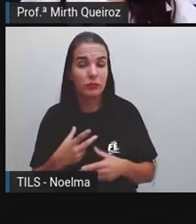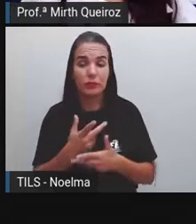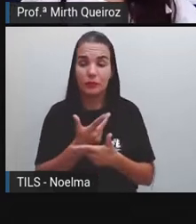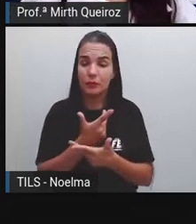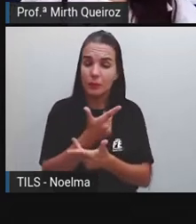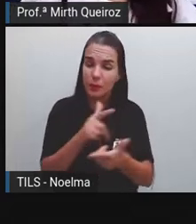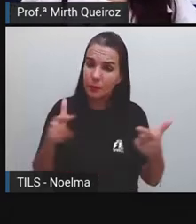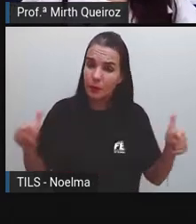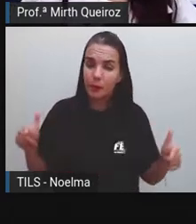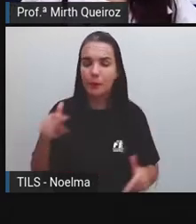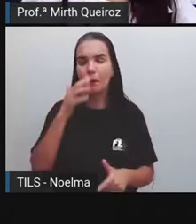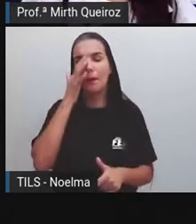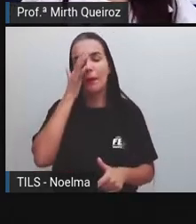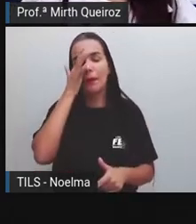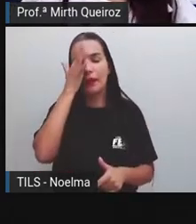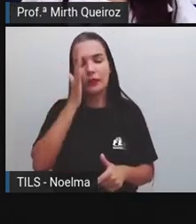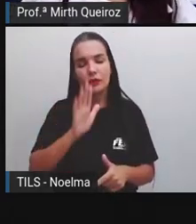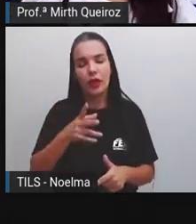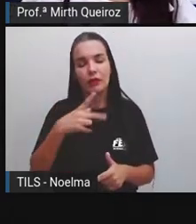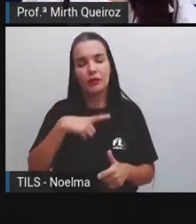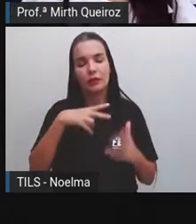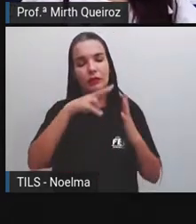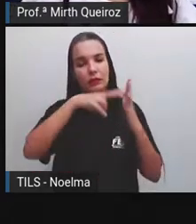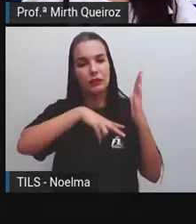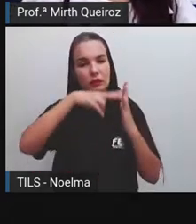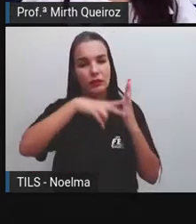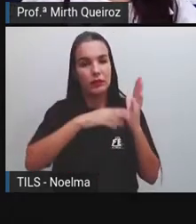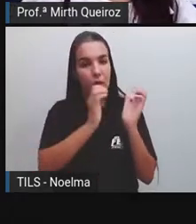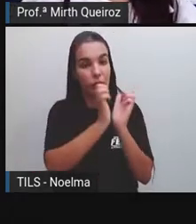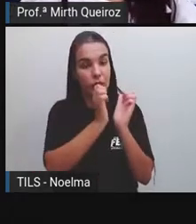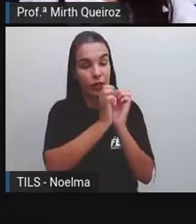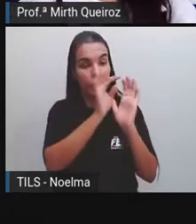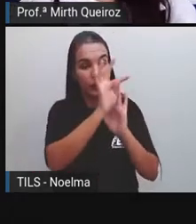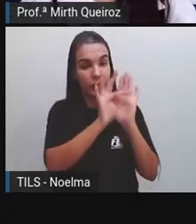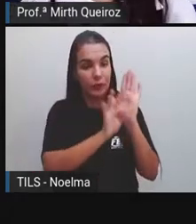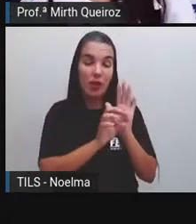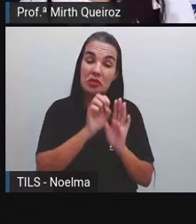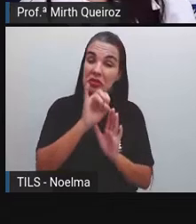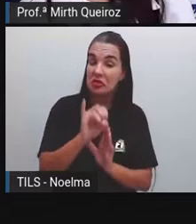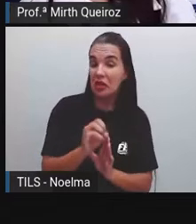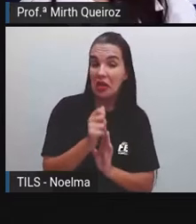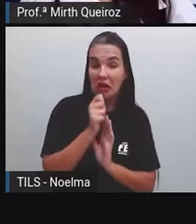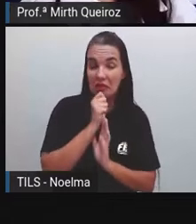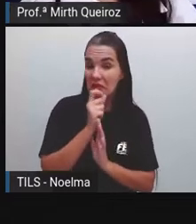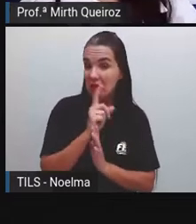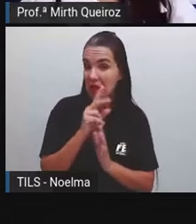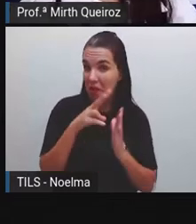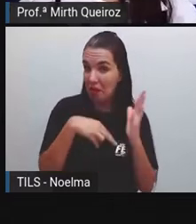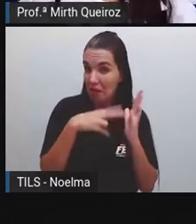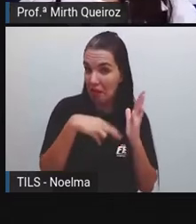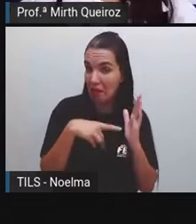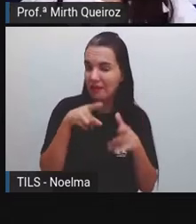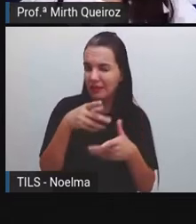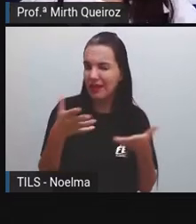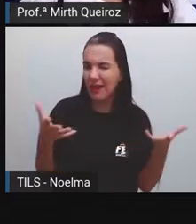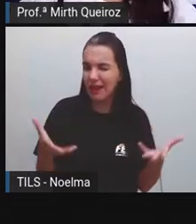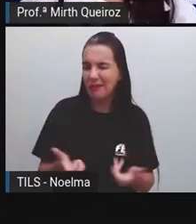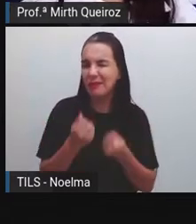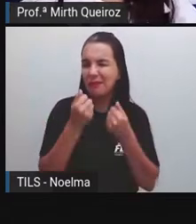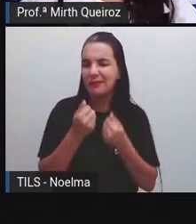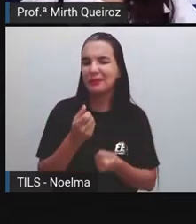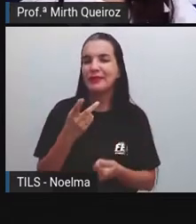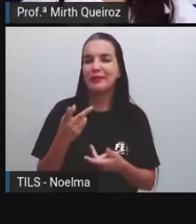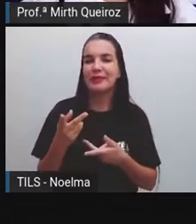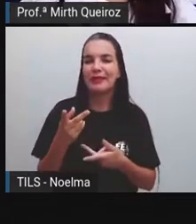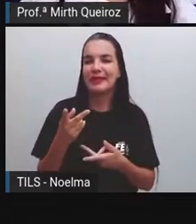Espero que vocês tenham lido já esse tipo, esse gênero textual. Caso vocês não tenham lido, vocês busquem ver que é um gênero bem